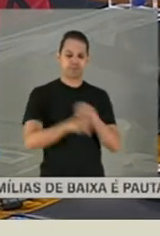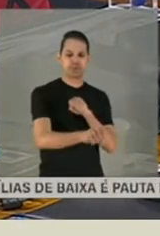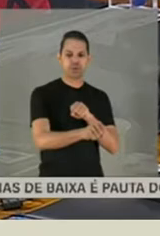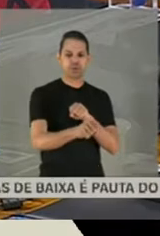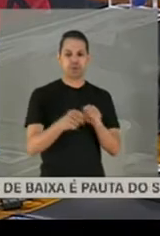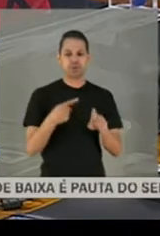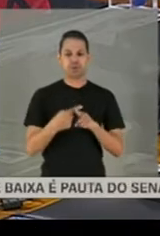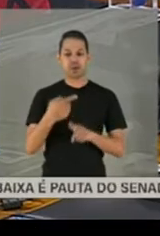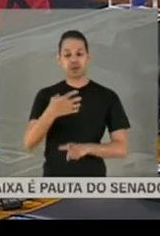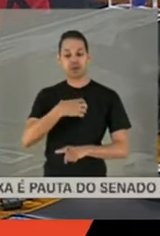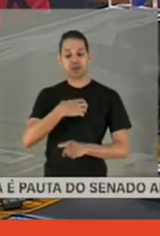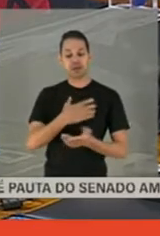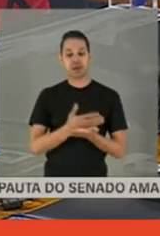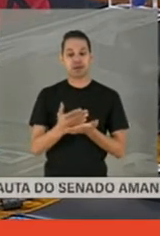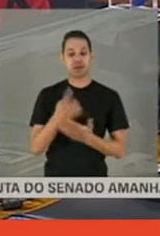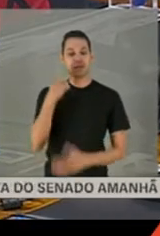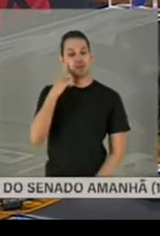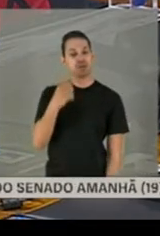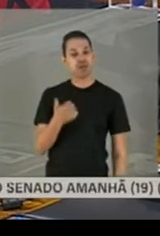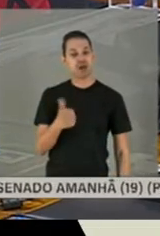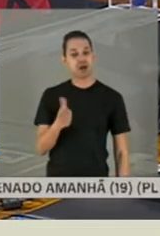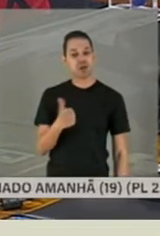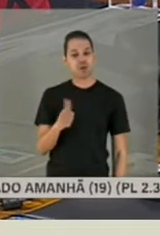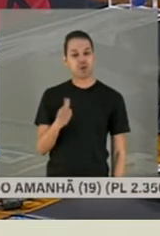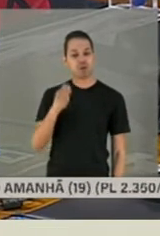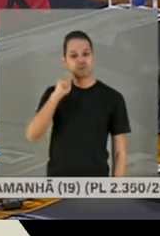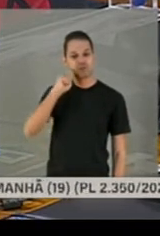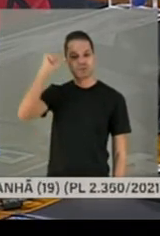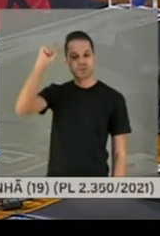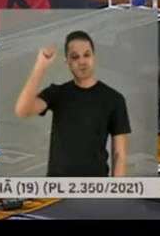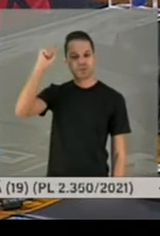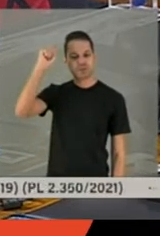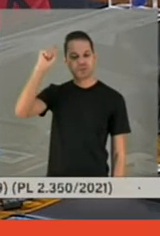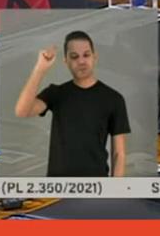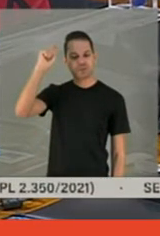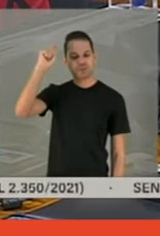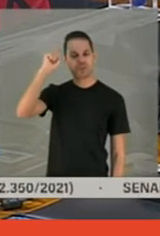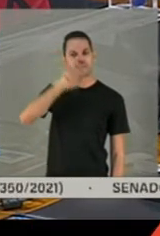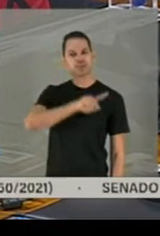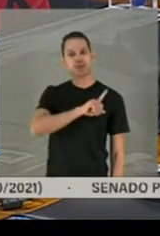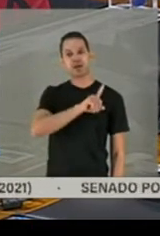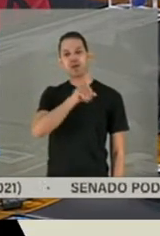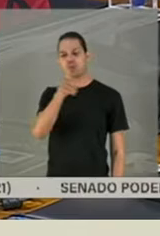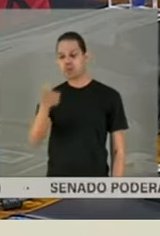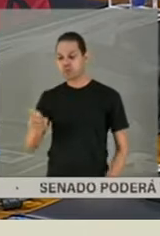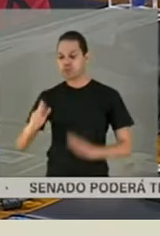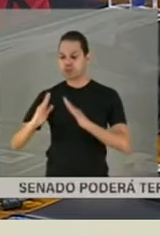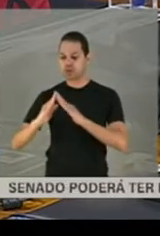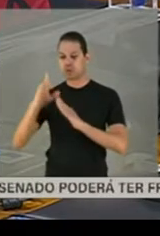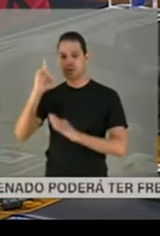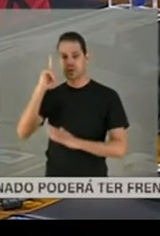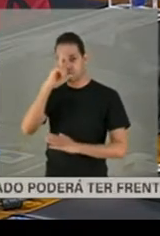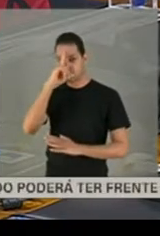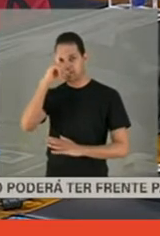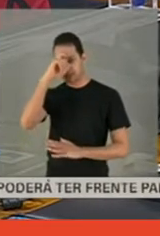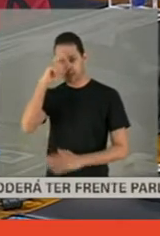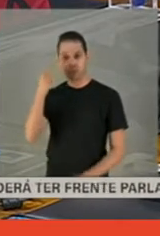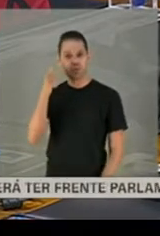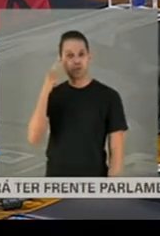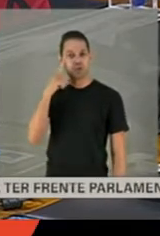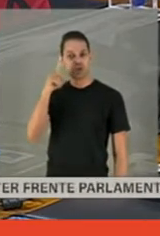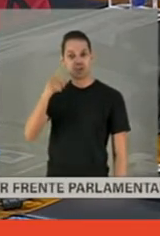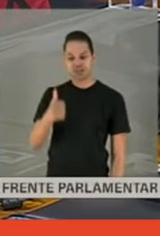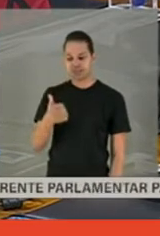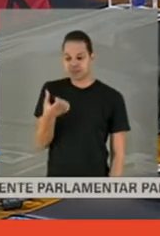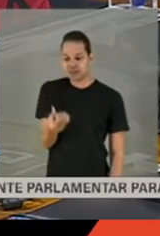o Bola teve no dia 11 de abril. Foi hospitalizado no dia 16 e esse foi o